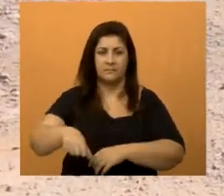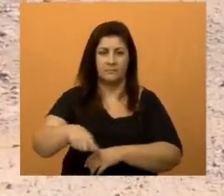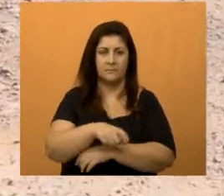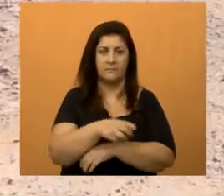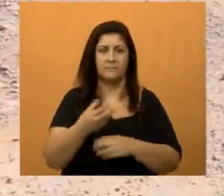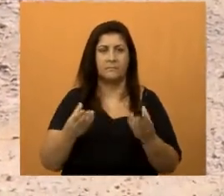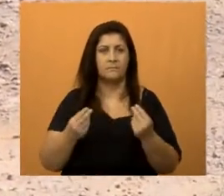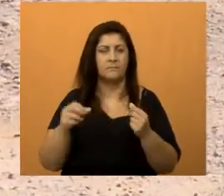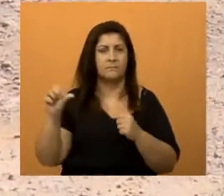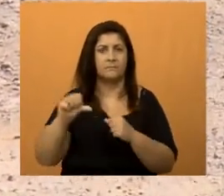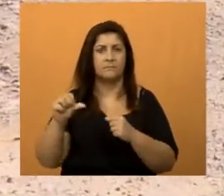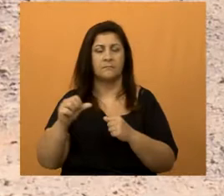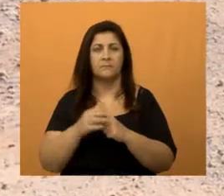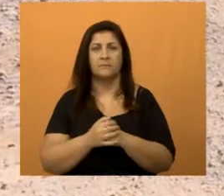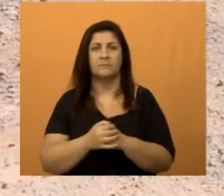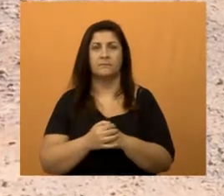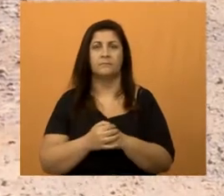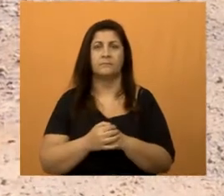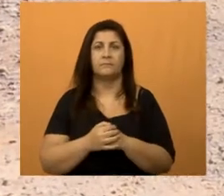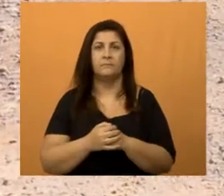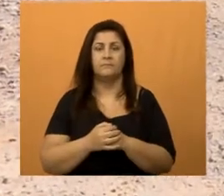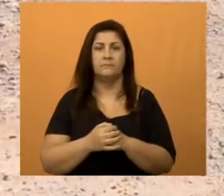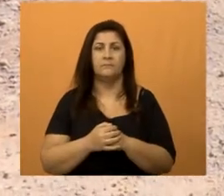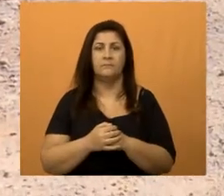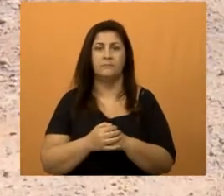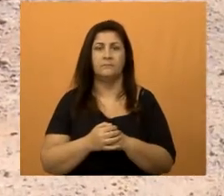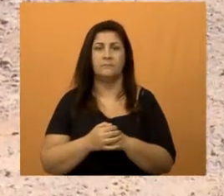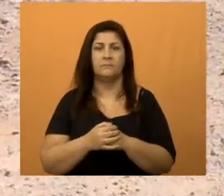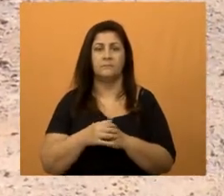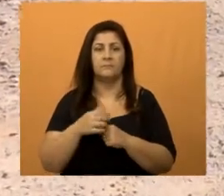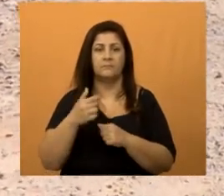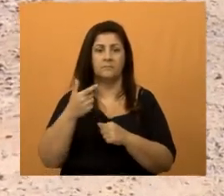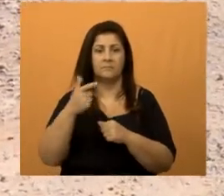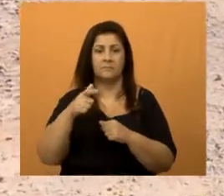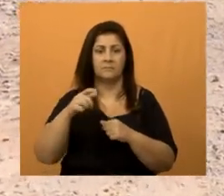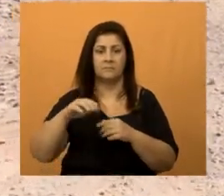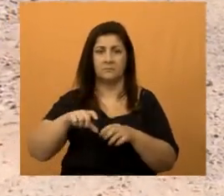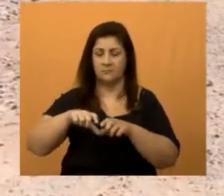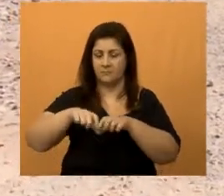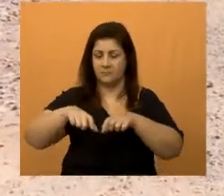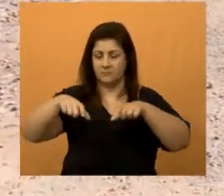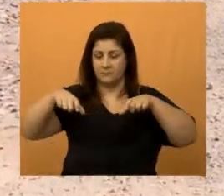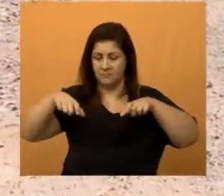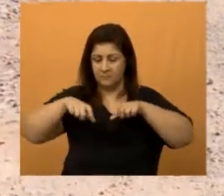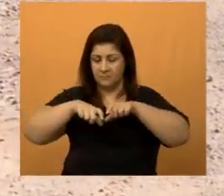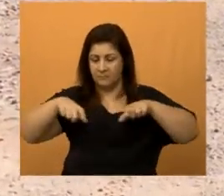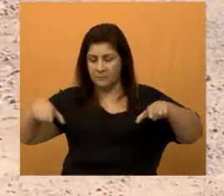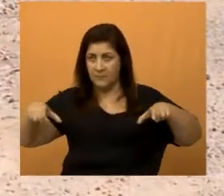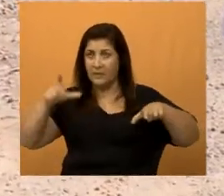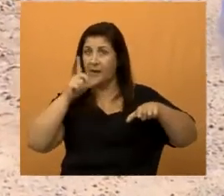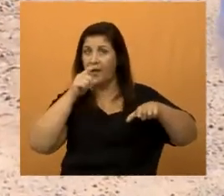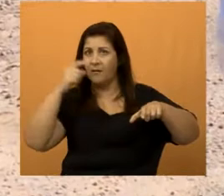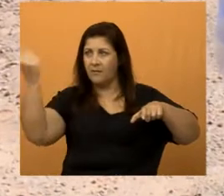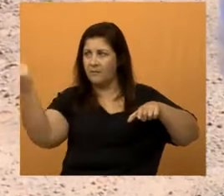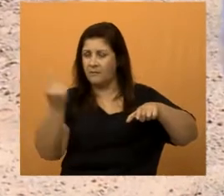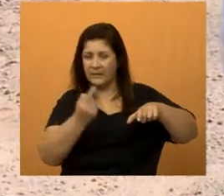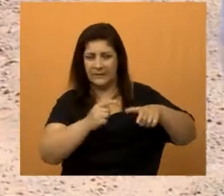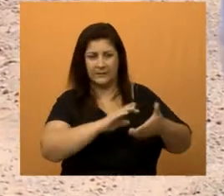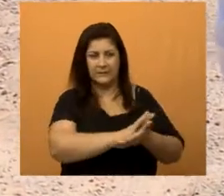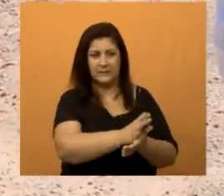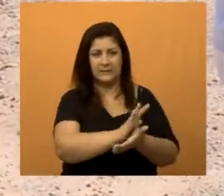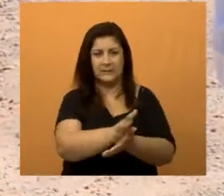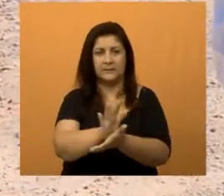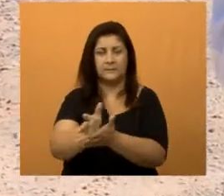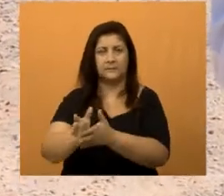precária. Além de não ter galeria do lado de cima, boca de lobo, a água vem, rebenta todos